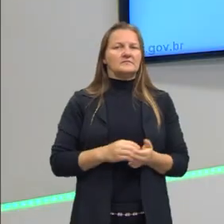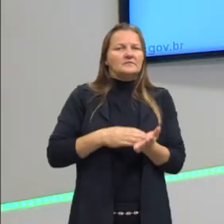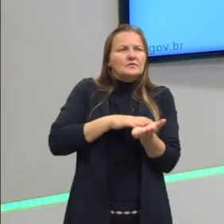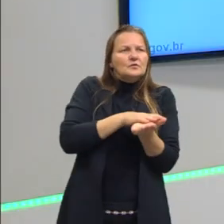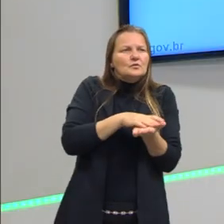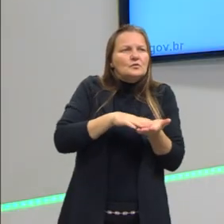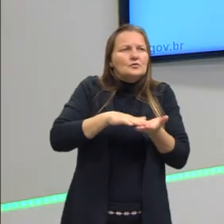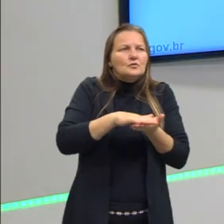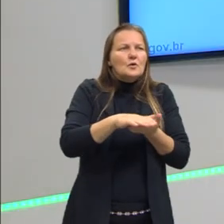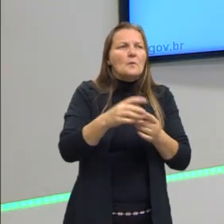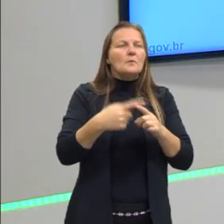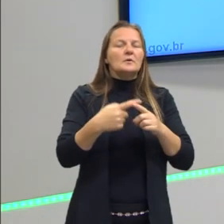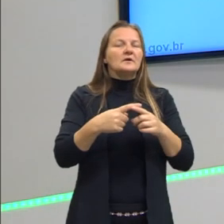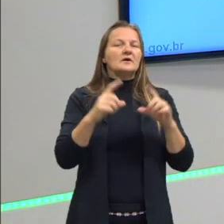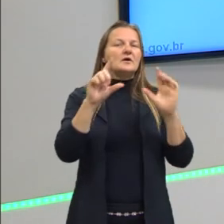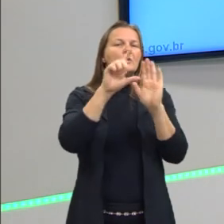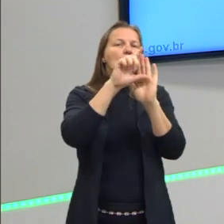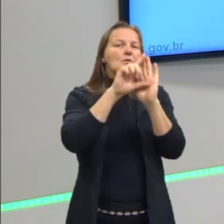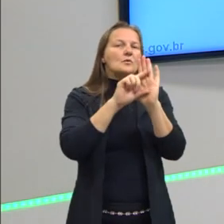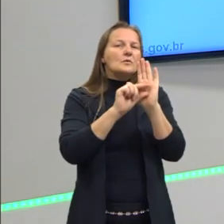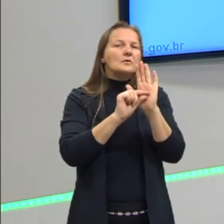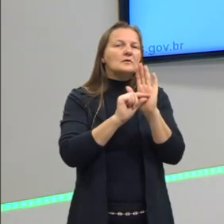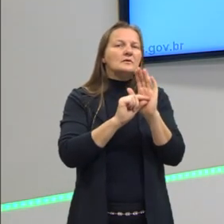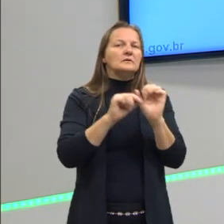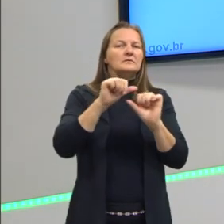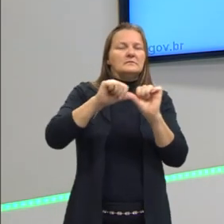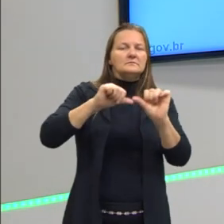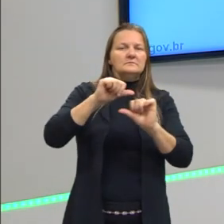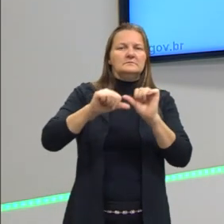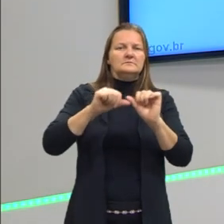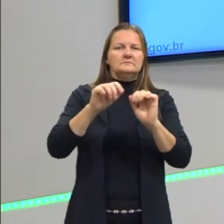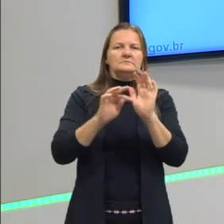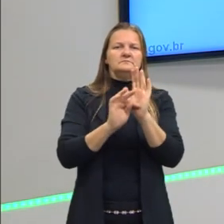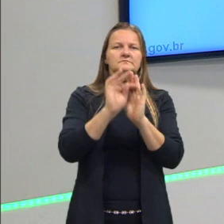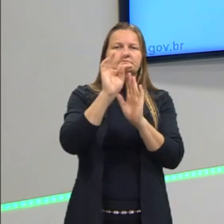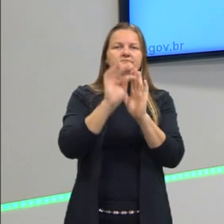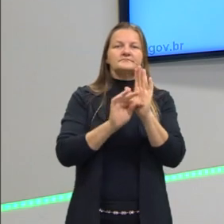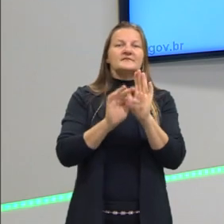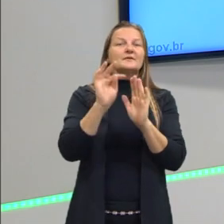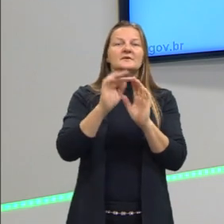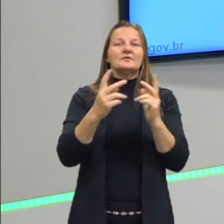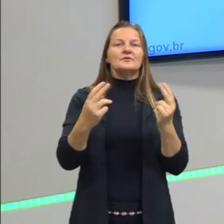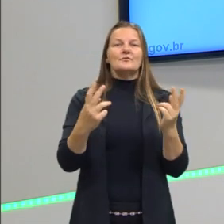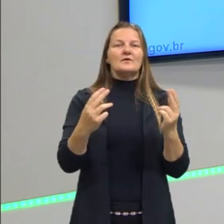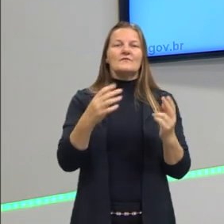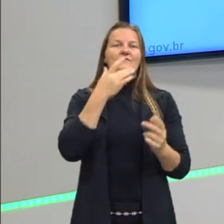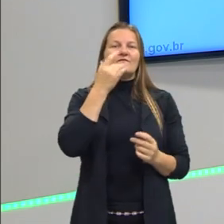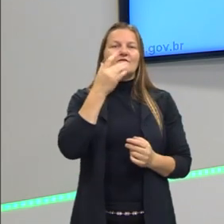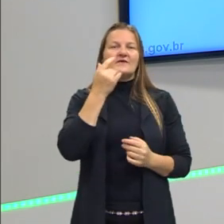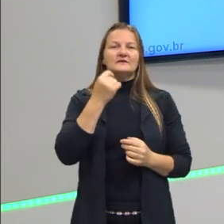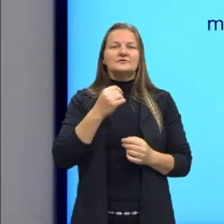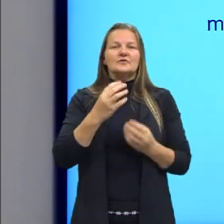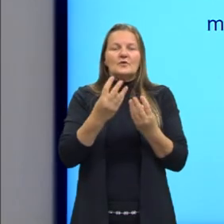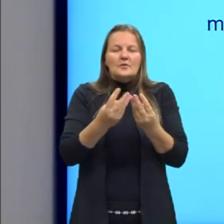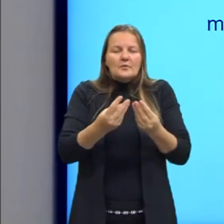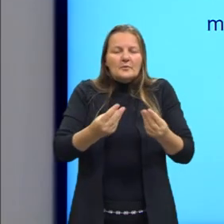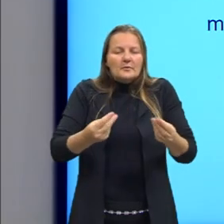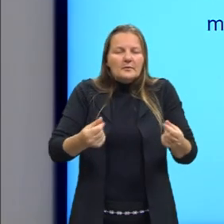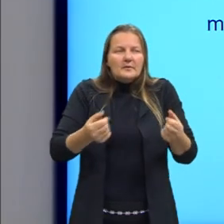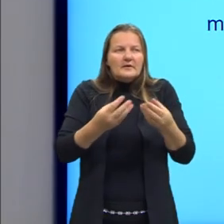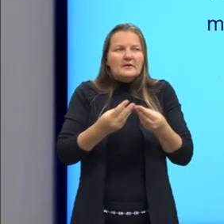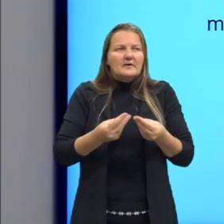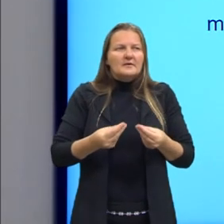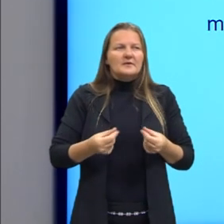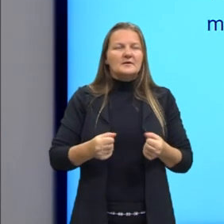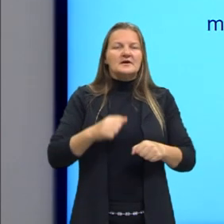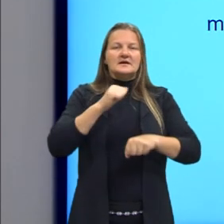o ponto de congelamento? Não estão mudando ali a temperatura? Não, eles vão facilmente, esse gelo vai derreter, porque